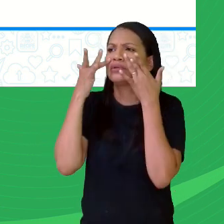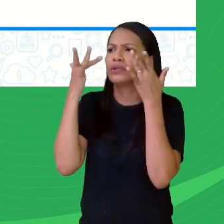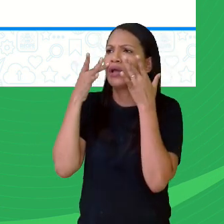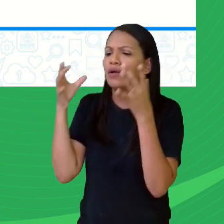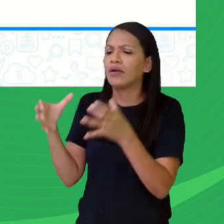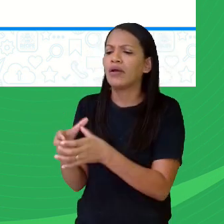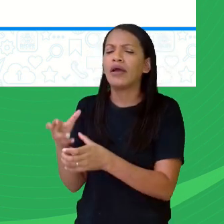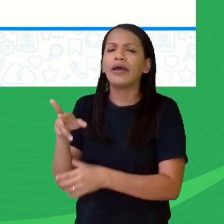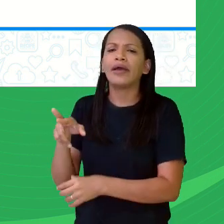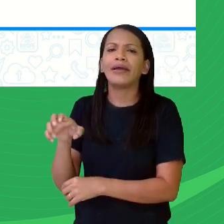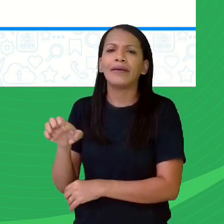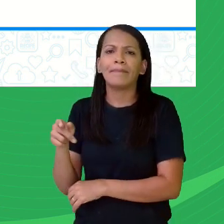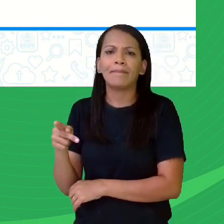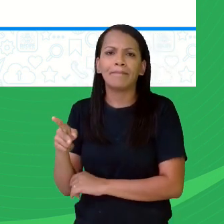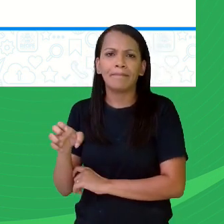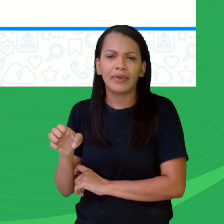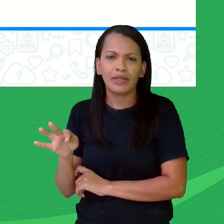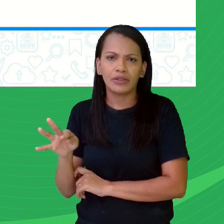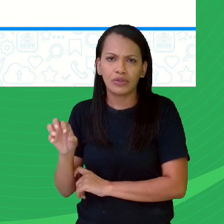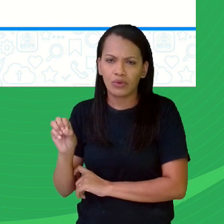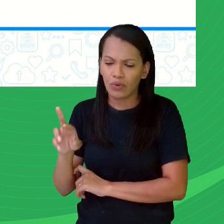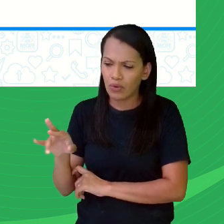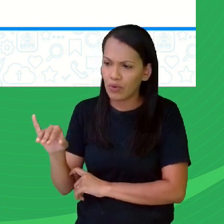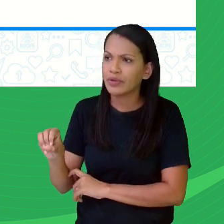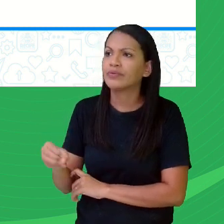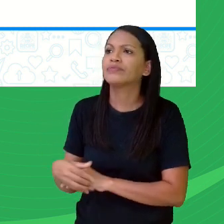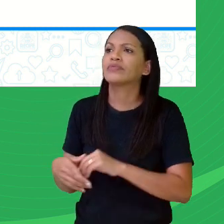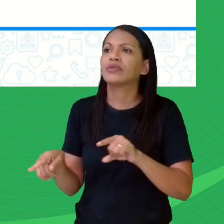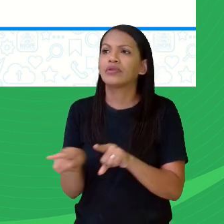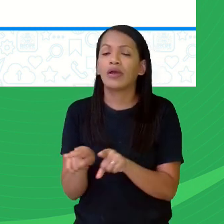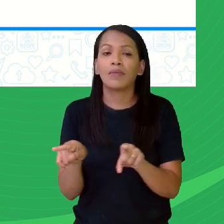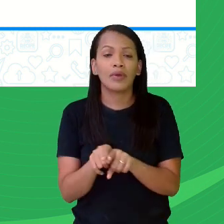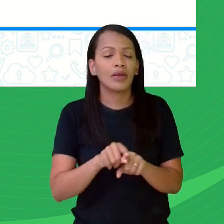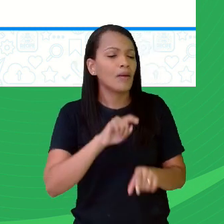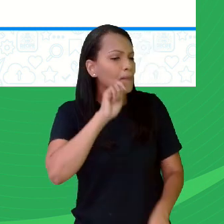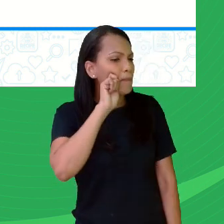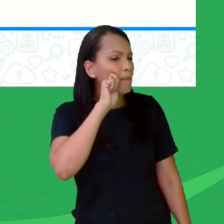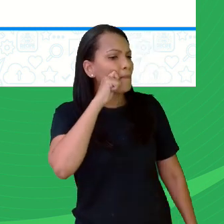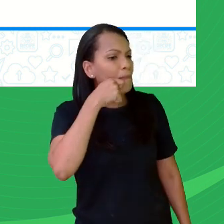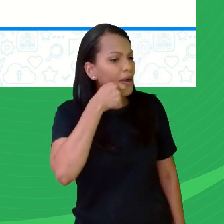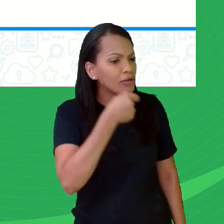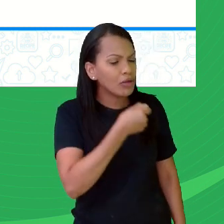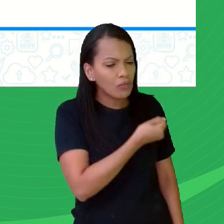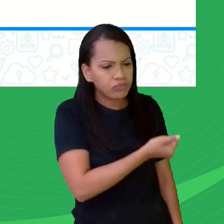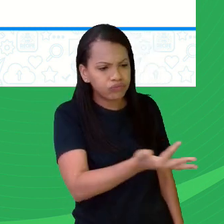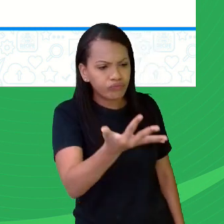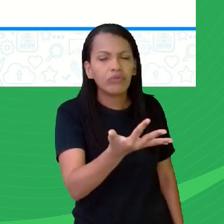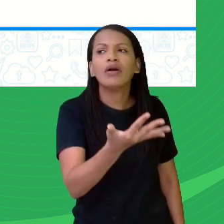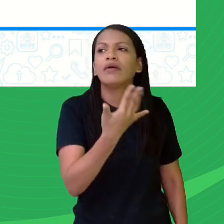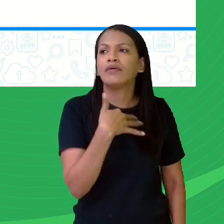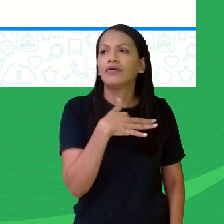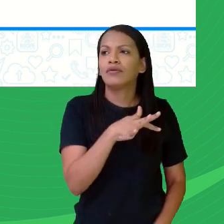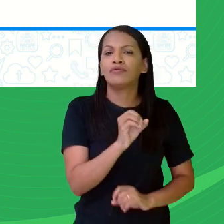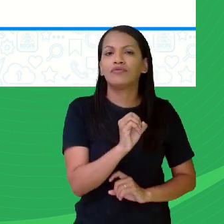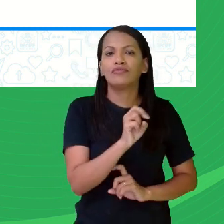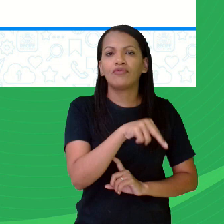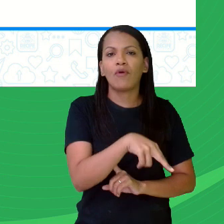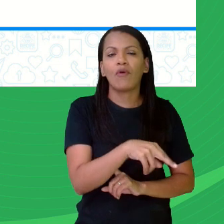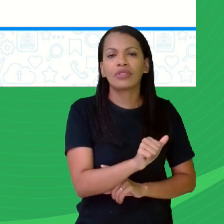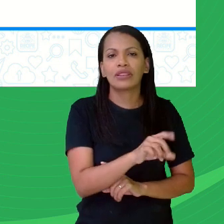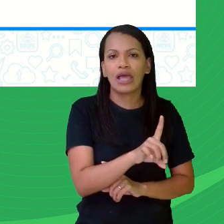tá saindo uma fornada, na padaria, quando a chega na padaria, é pão ainda, tá saindo a fornada. De palavras, o